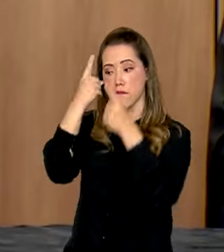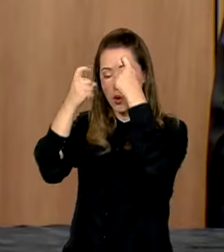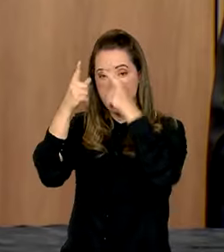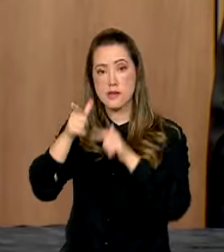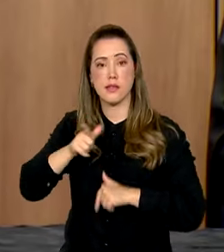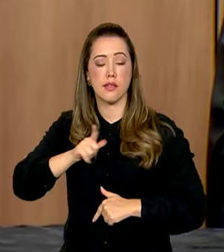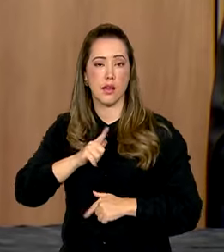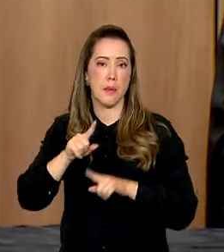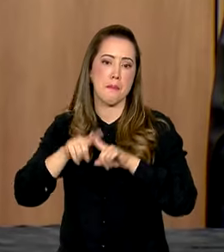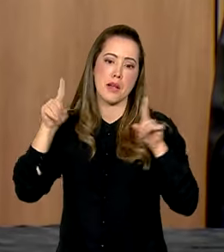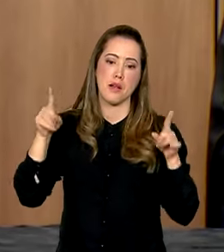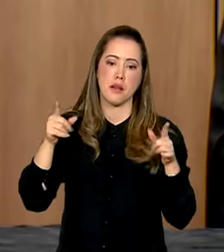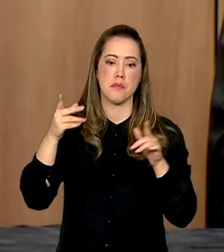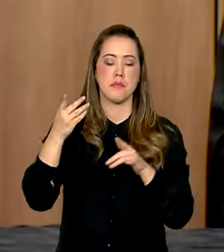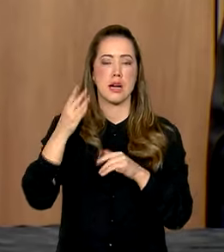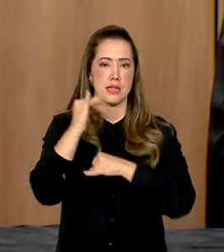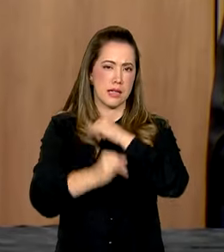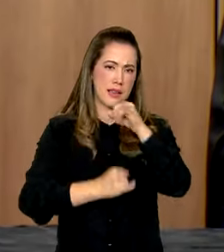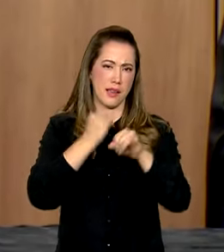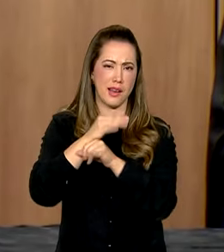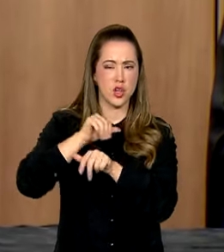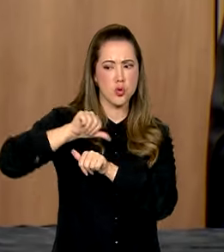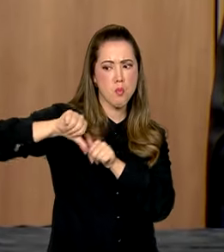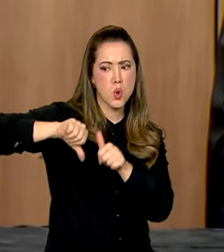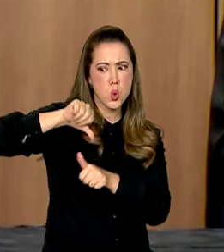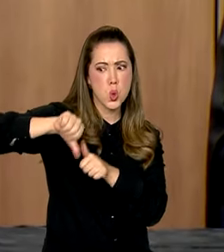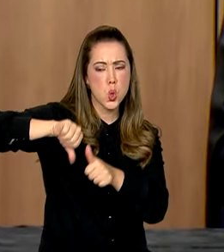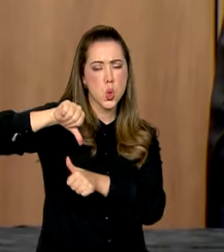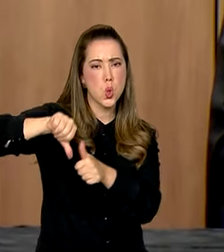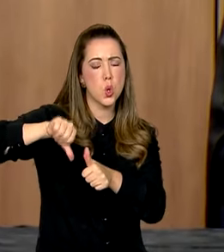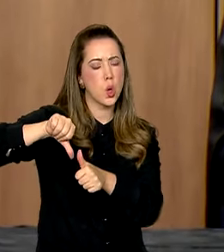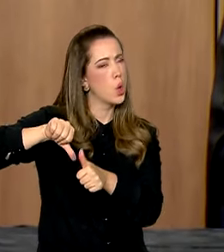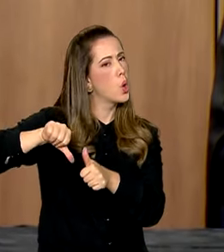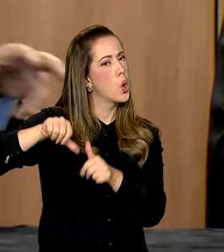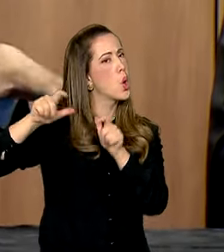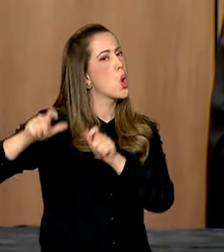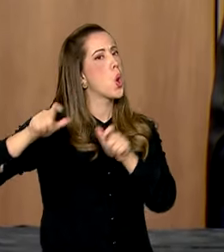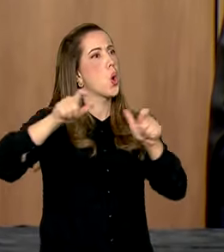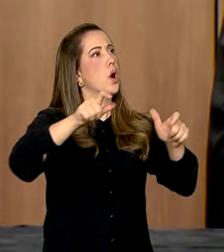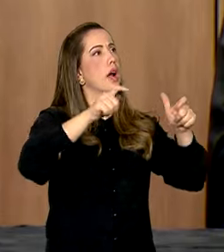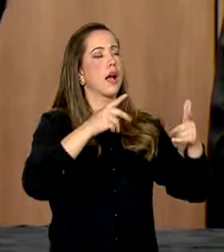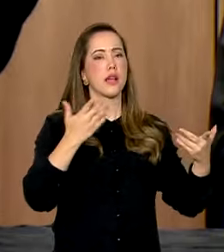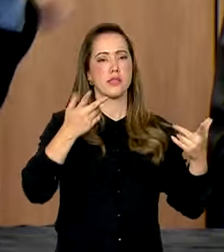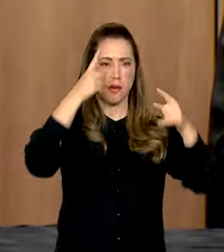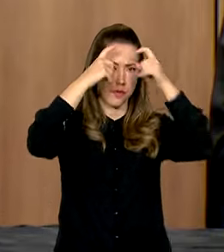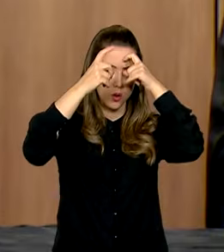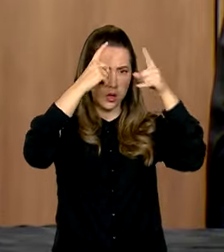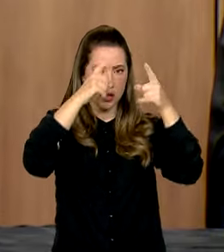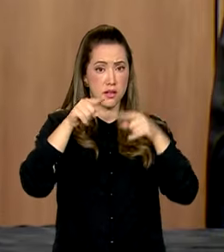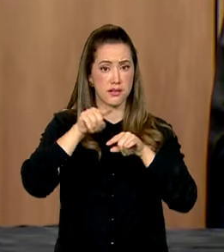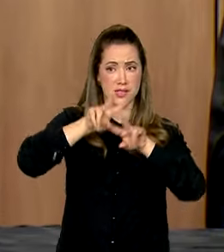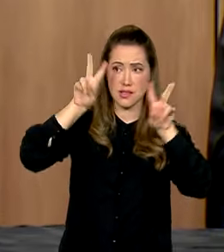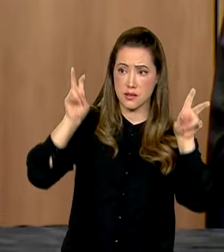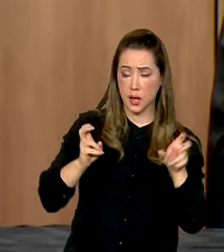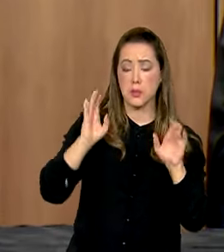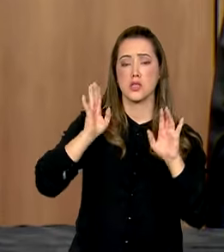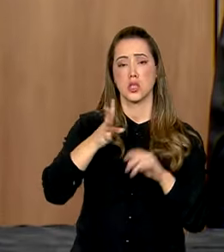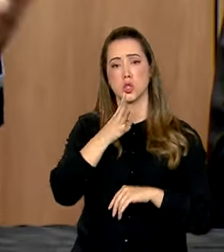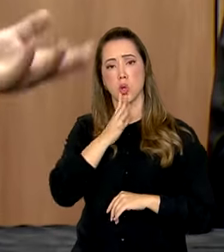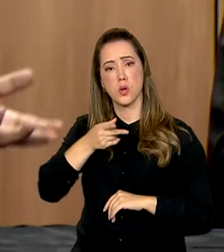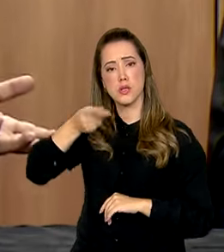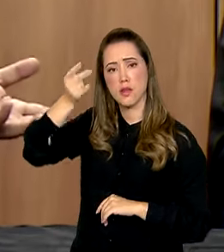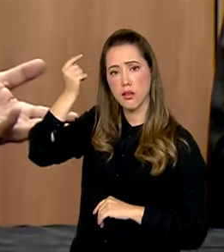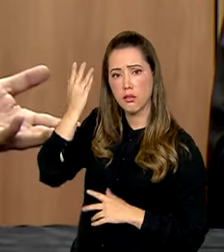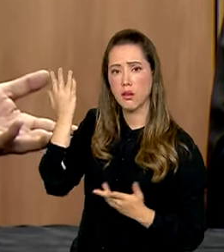a internet sublinhou, remarcou, iluminou esses aspectos que todos nós gostaríamos que